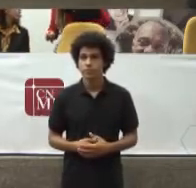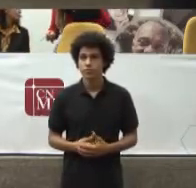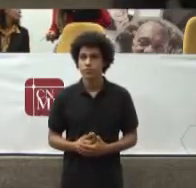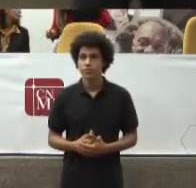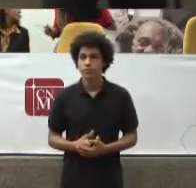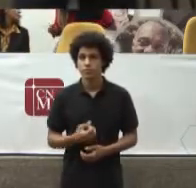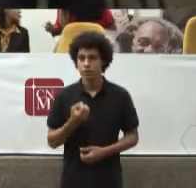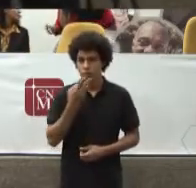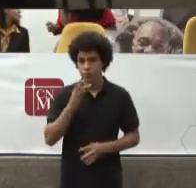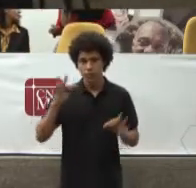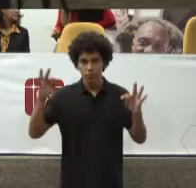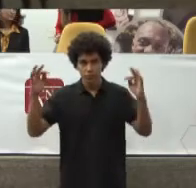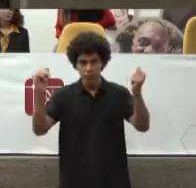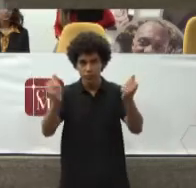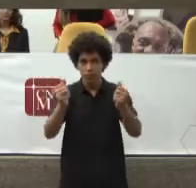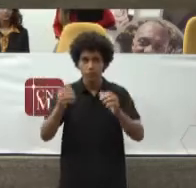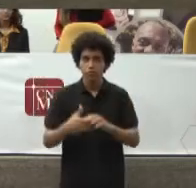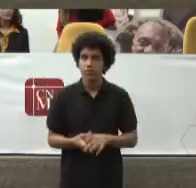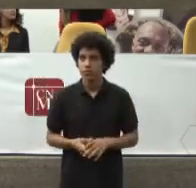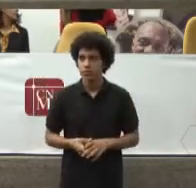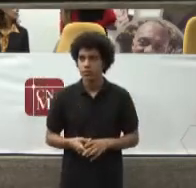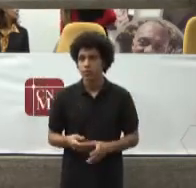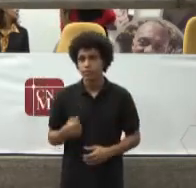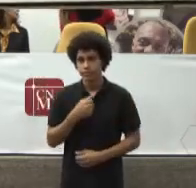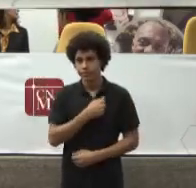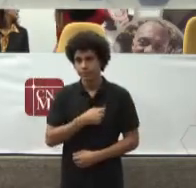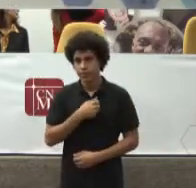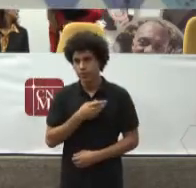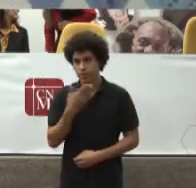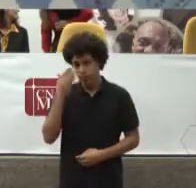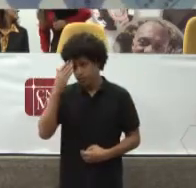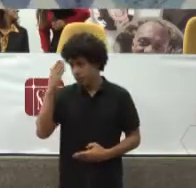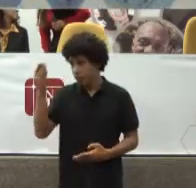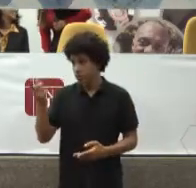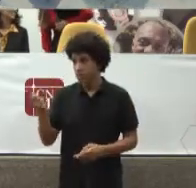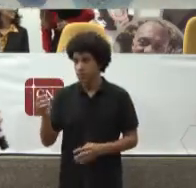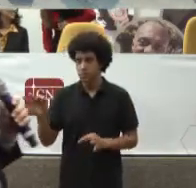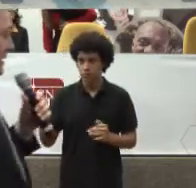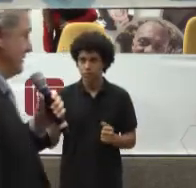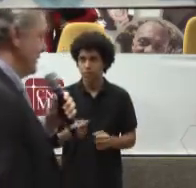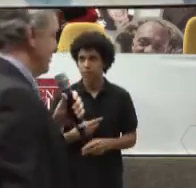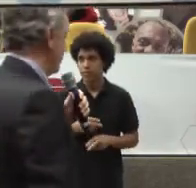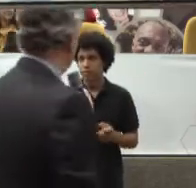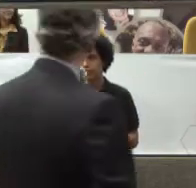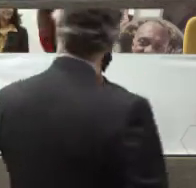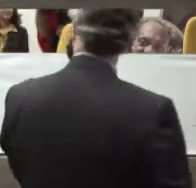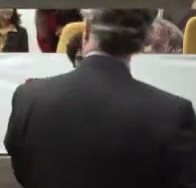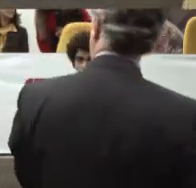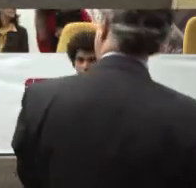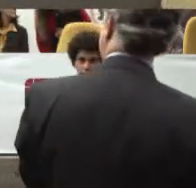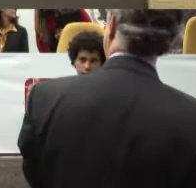Bom dia a todos Gostaria de cumprimentar A mesa